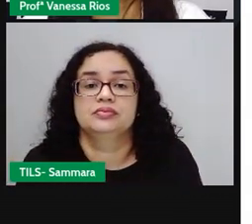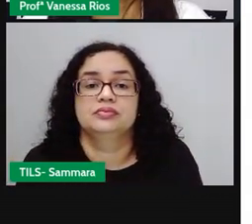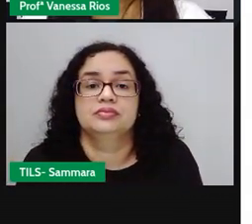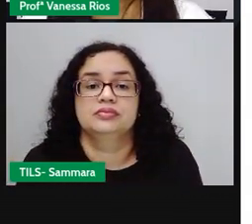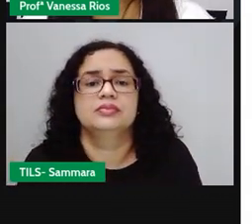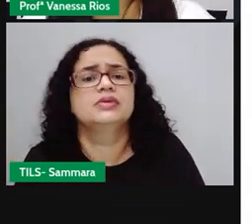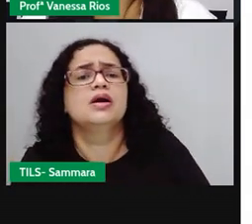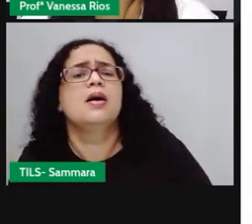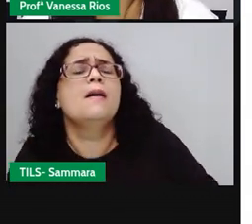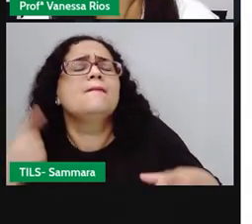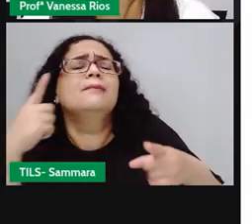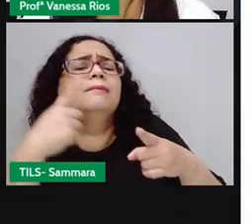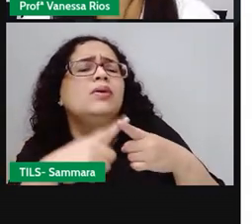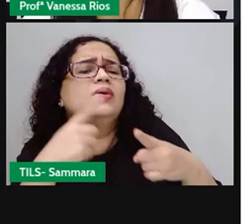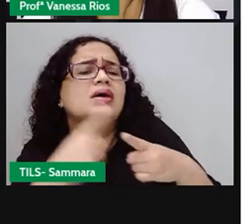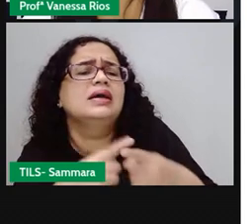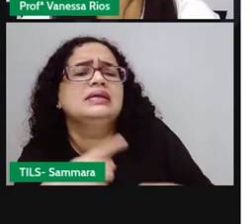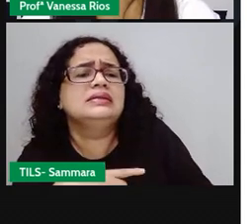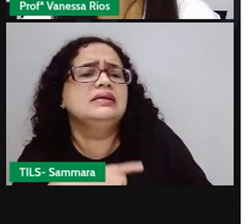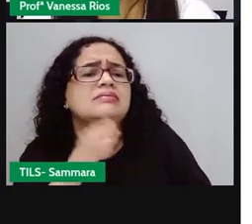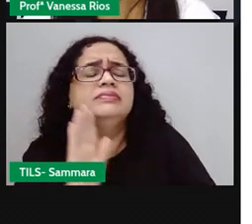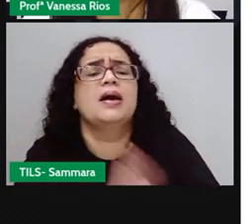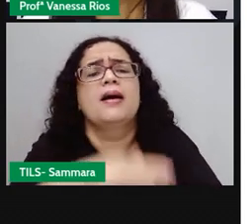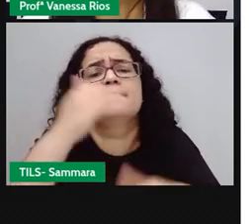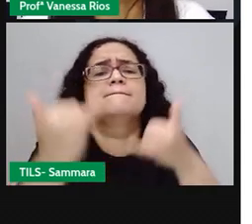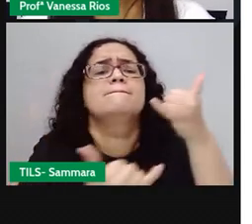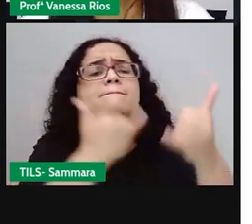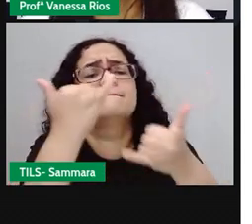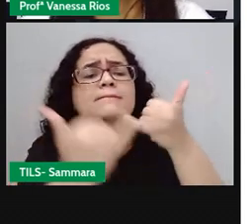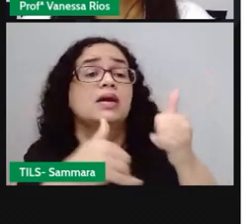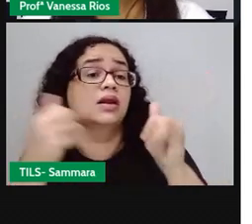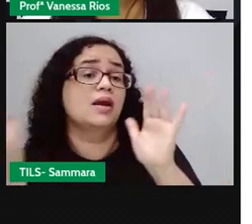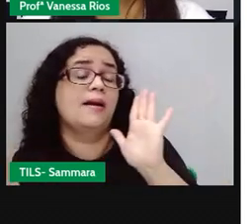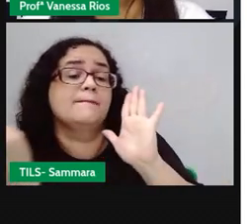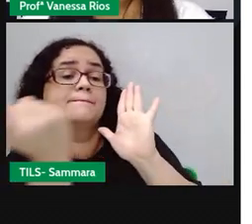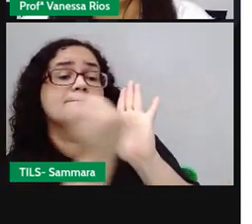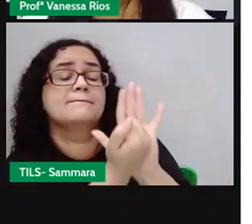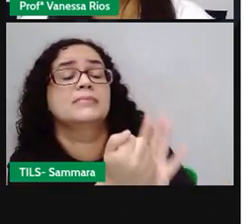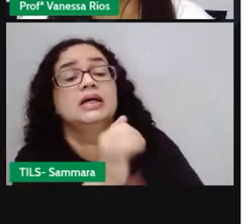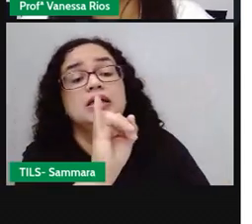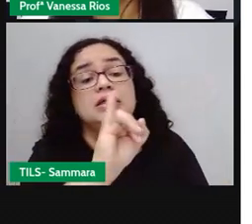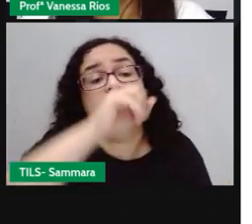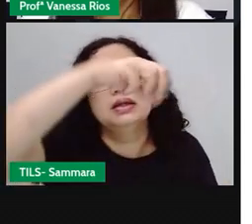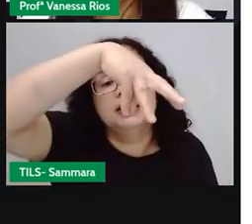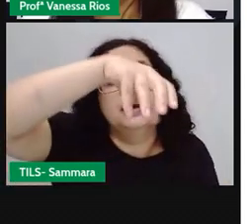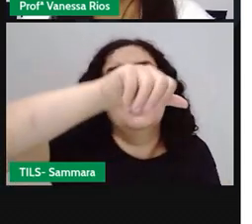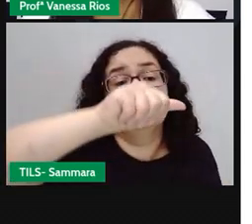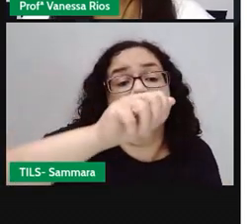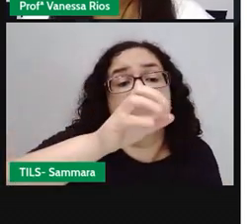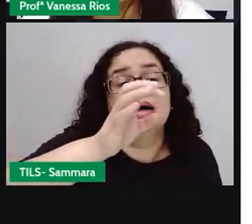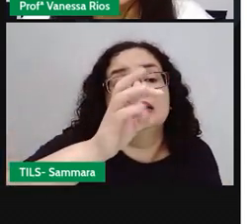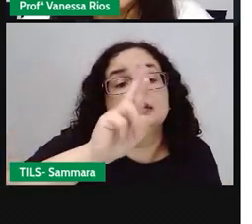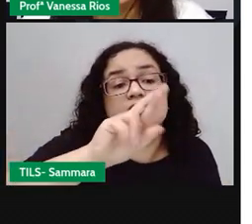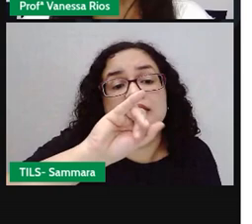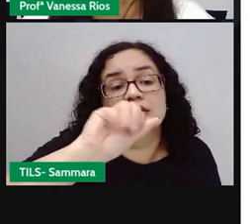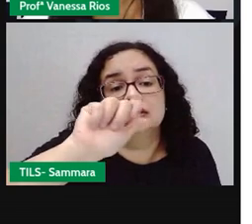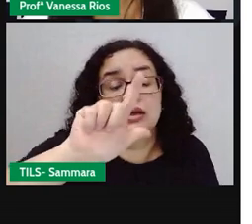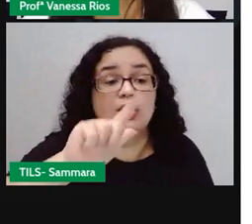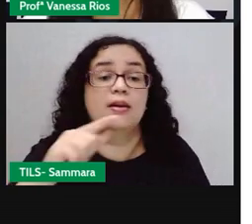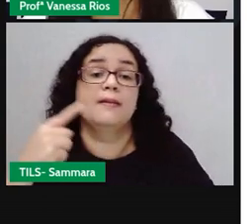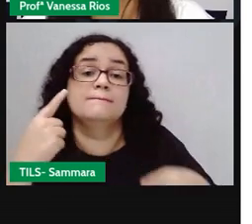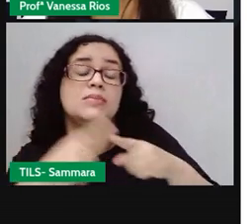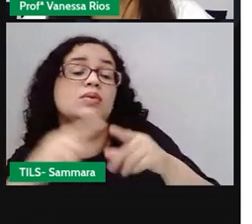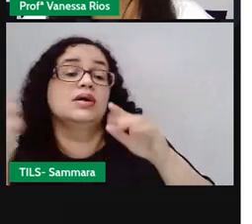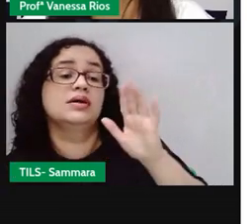Mas por que a gente tem que acrescentar brincadeiras a patrimônios imateriais? Porque as brincadeiras